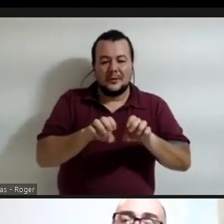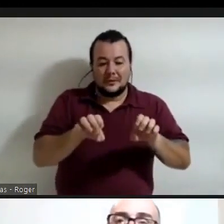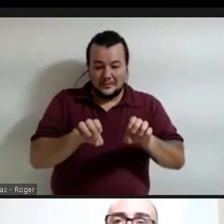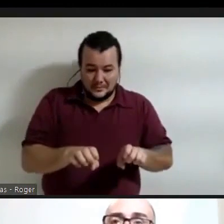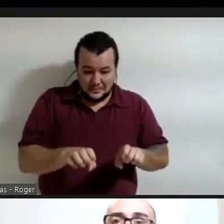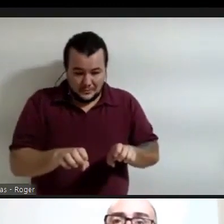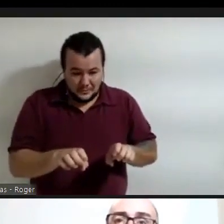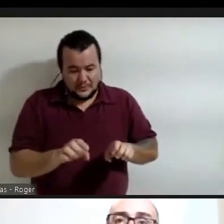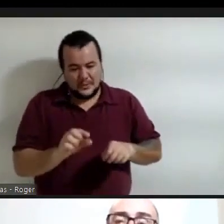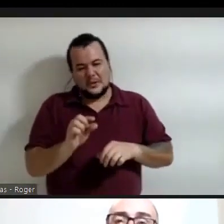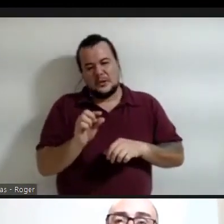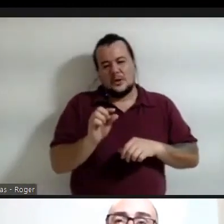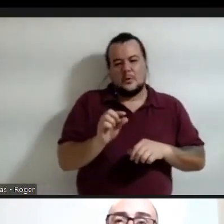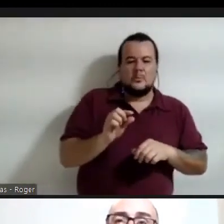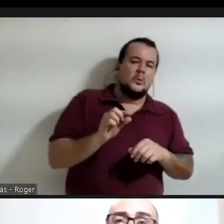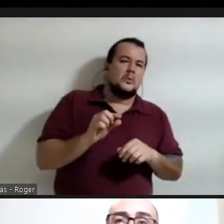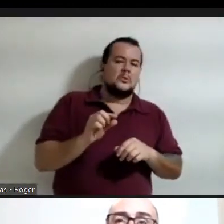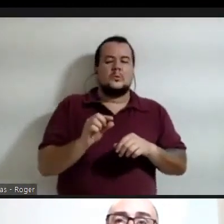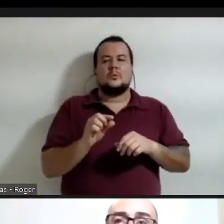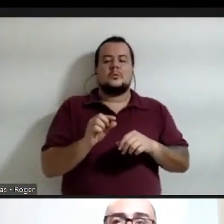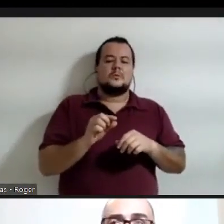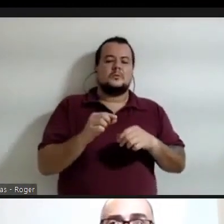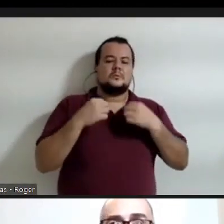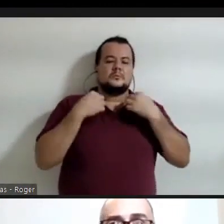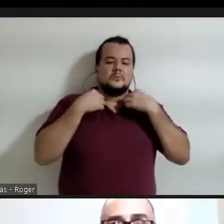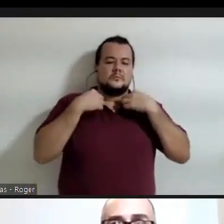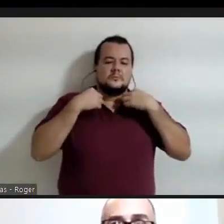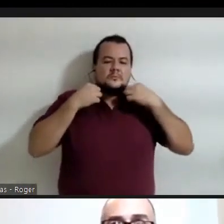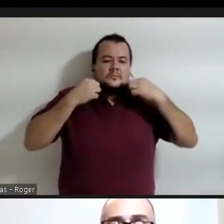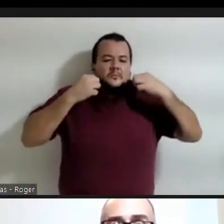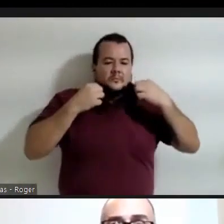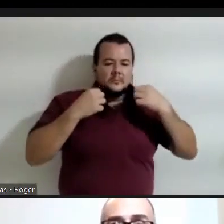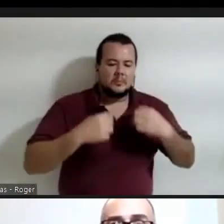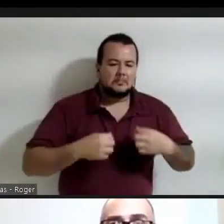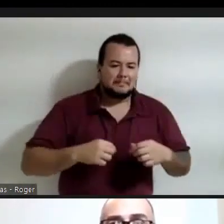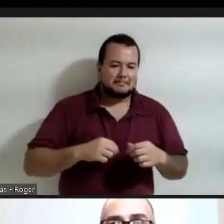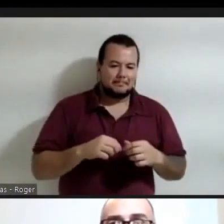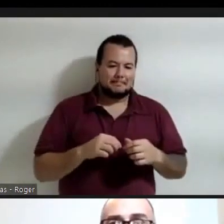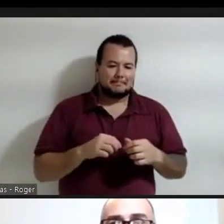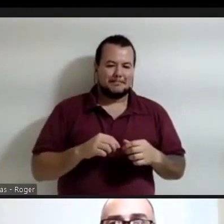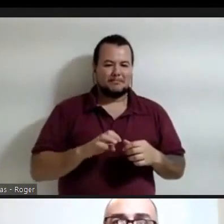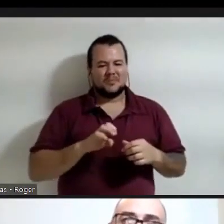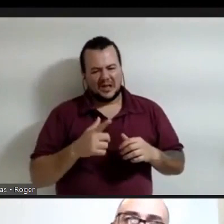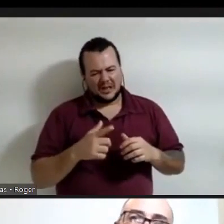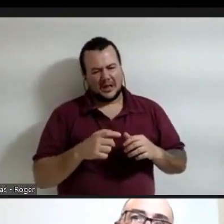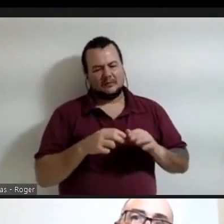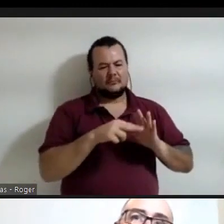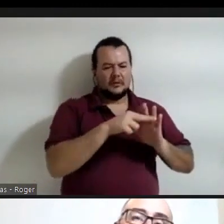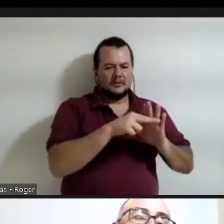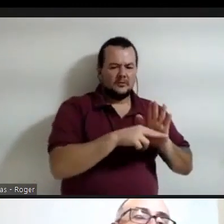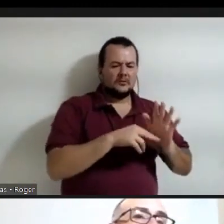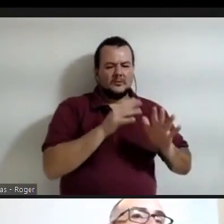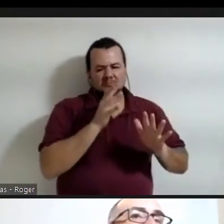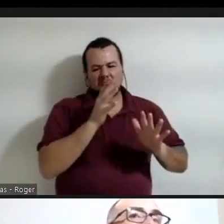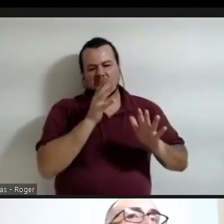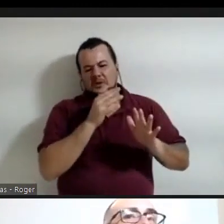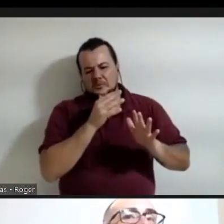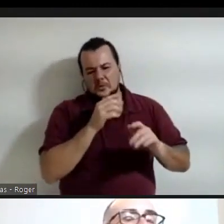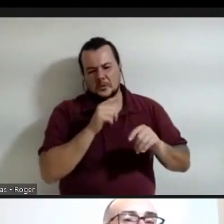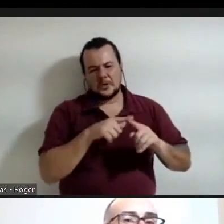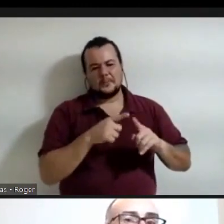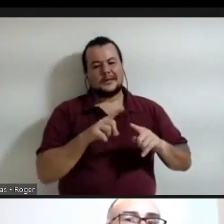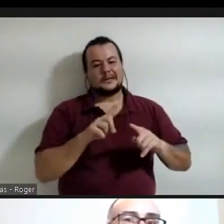é um pouco estanque e que, no momento, assim, tudo bem que as normas demoram, mas uma vez que elas saem, a gente precisa